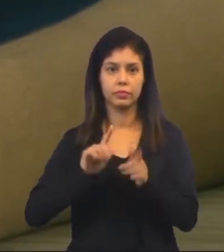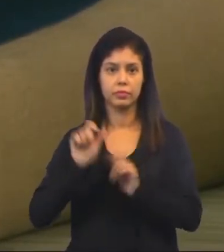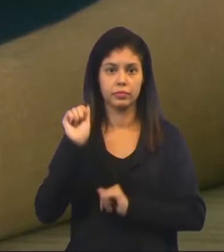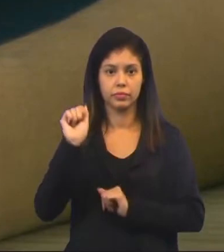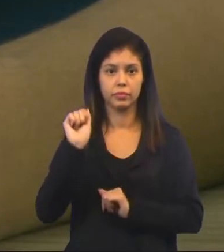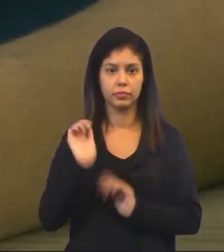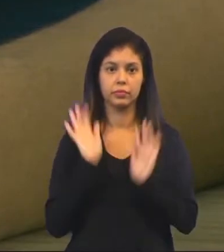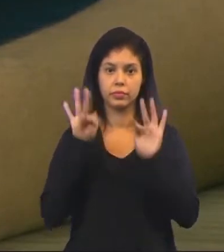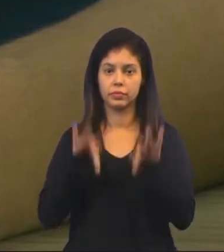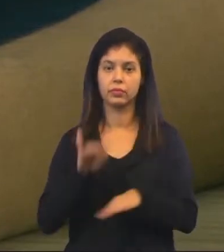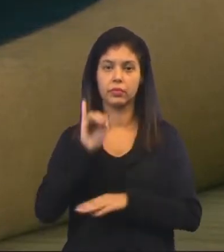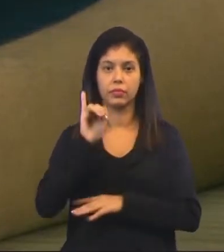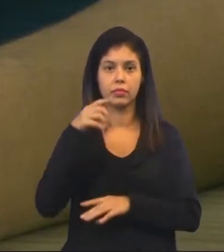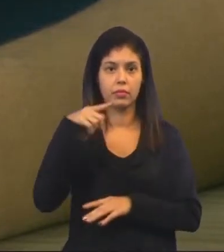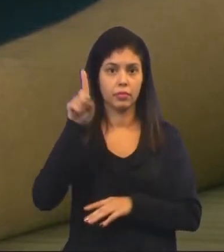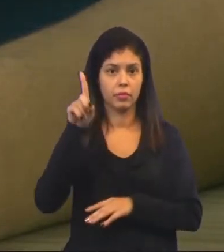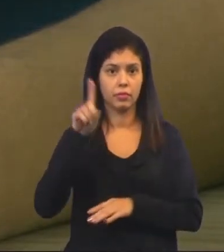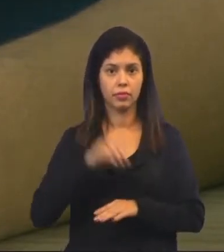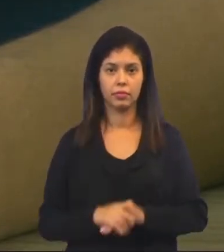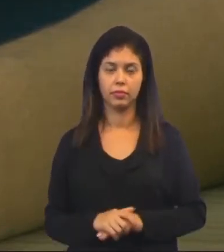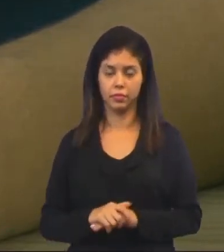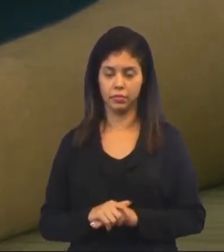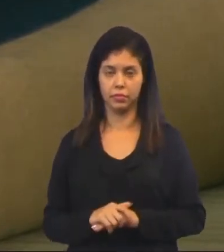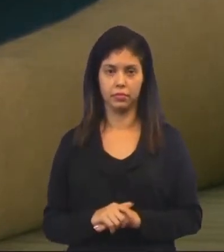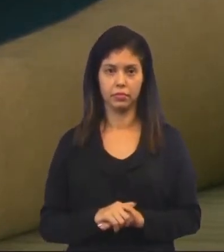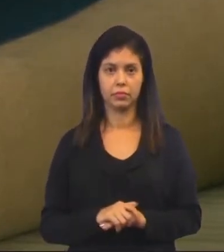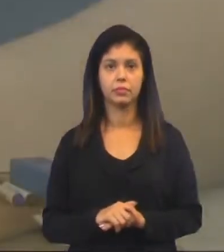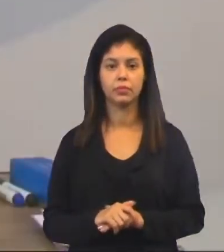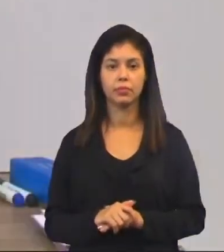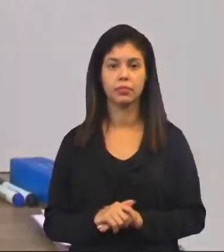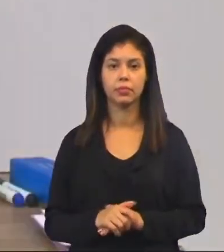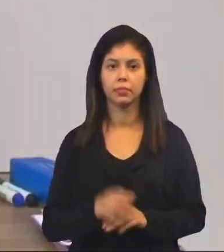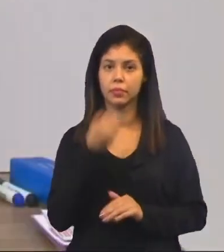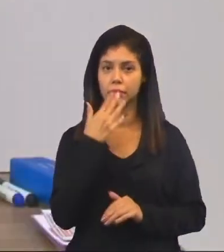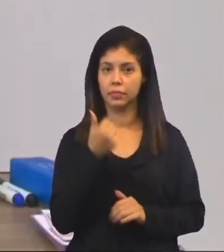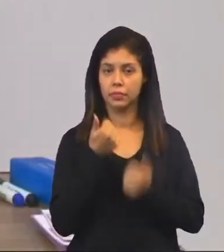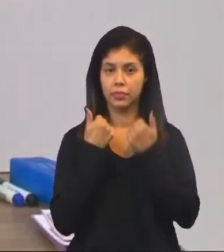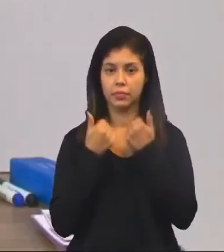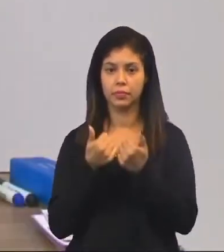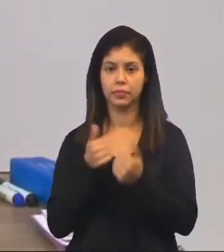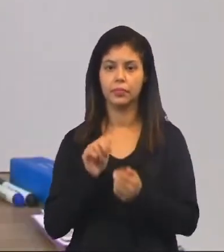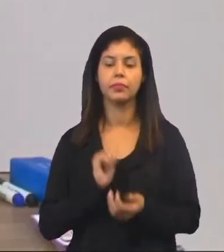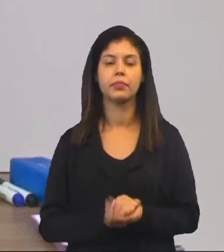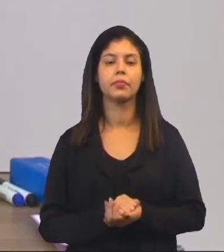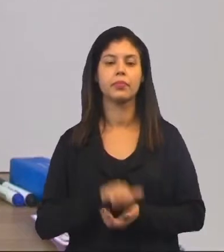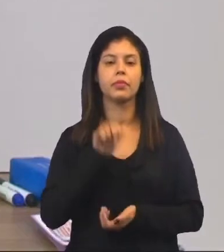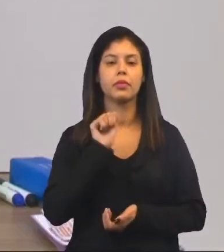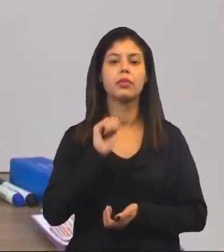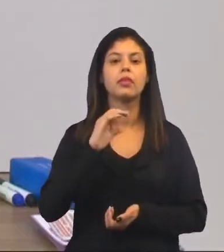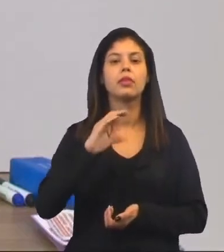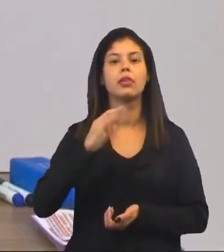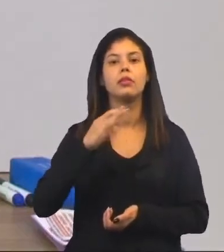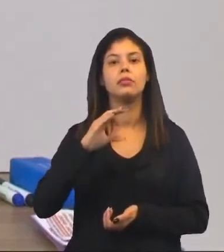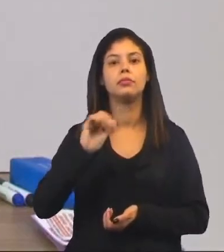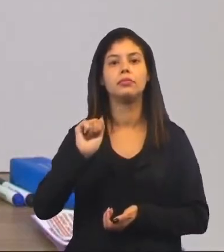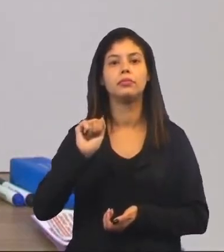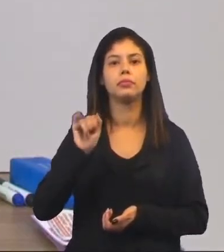A e termina com a letra I. Muito bem. Açaí.